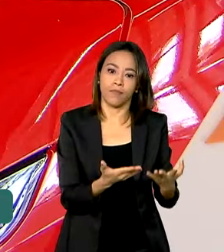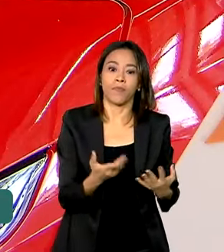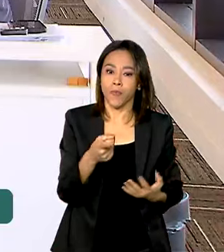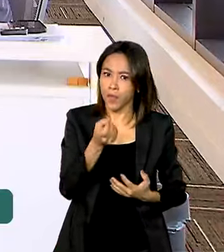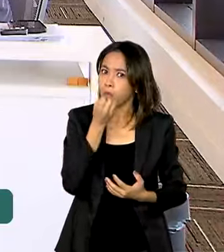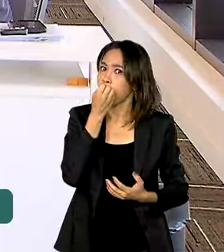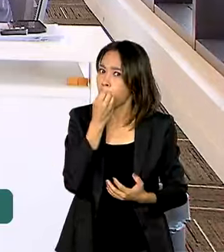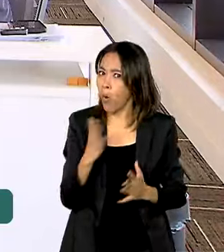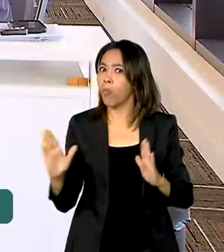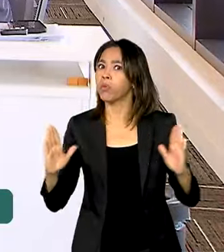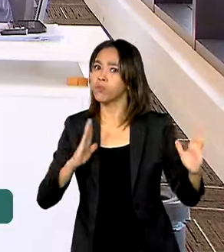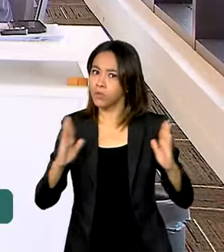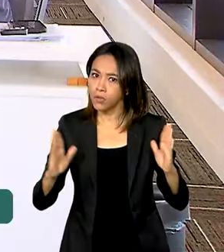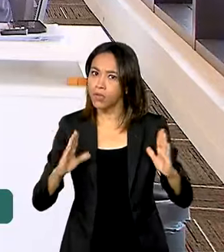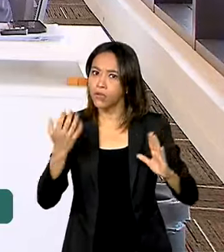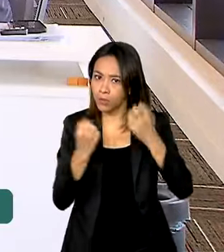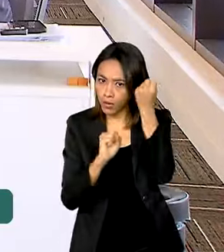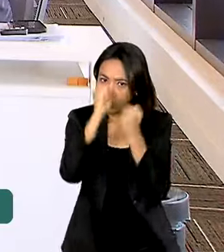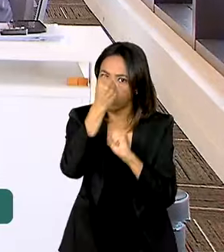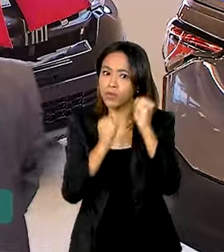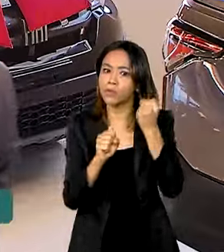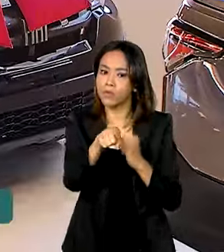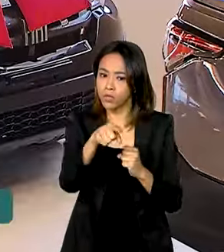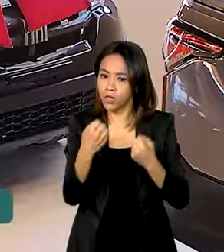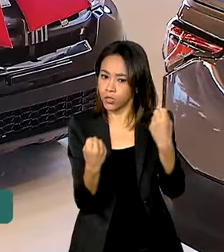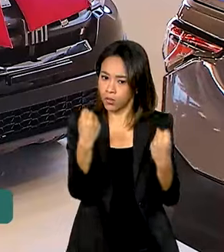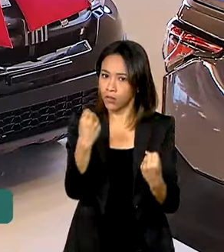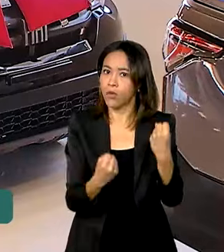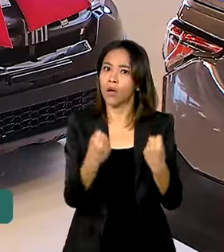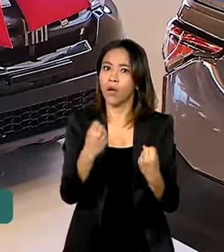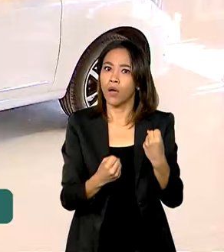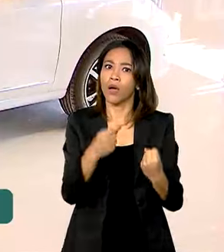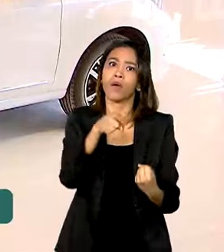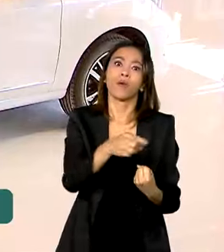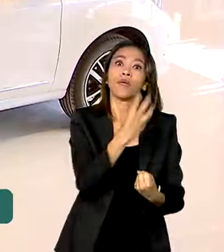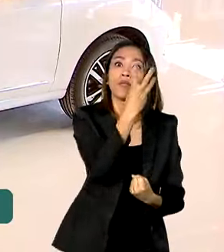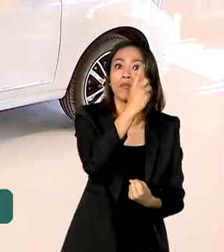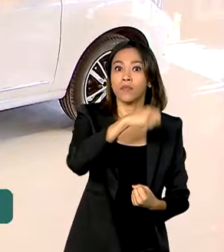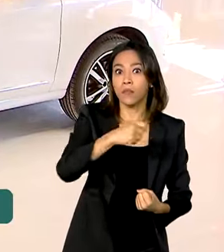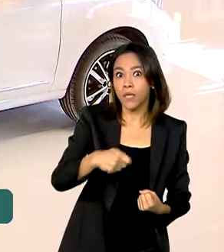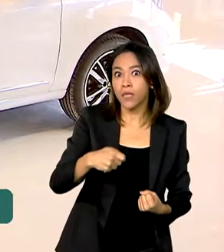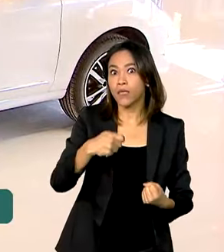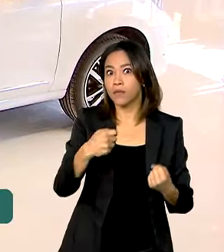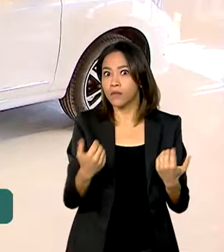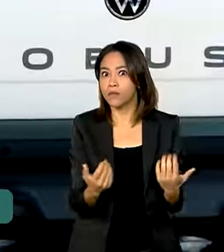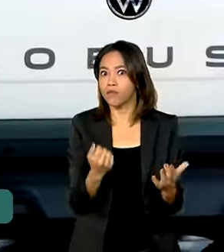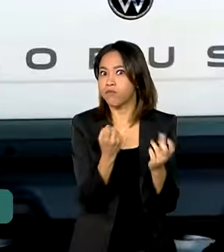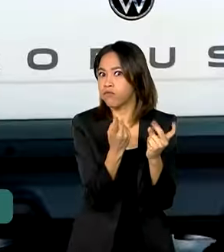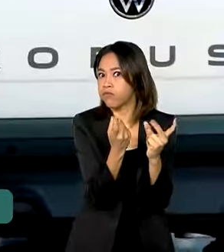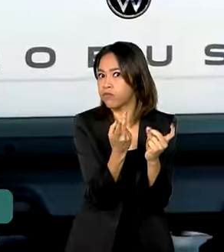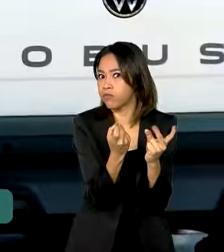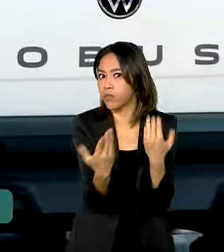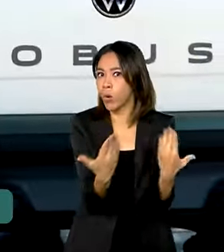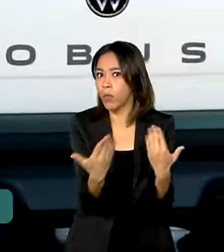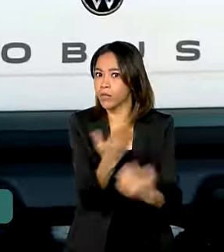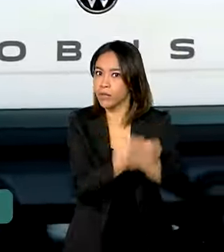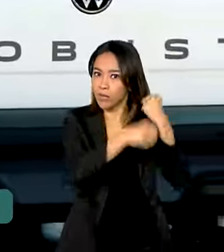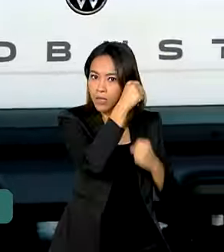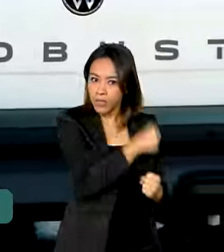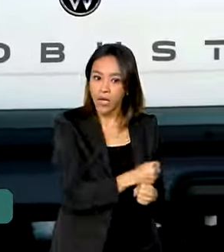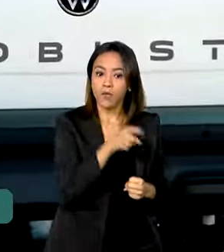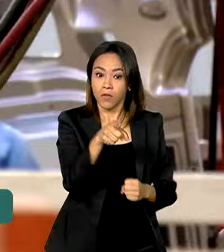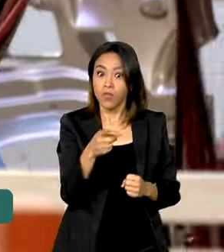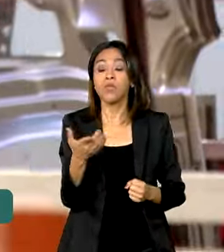um bom momento. Crescimento de 9% nas vendas no primeiro trimestre em relação ao ano anterior. E se comprometeu